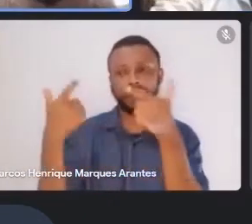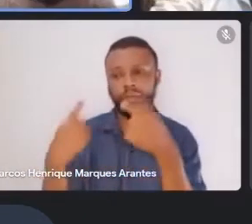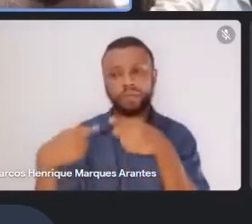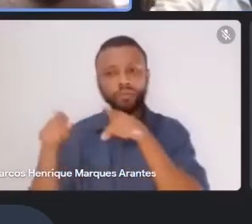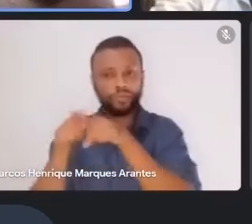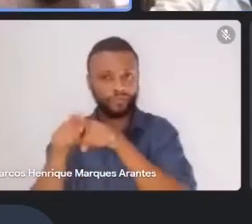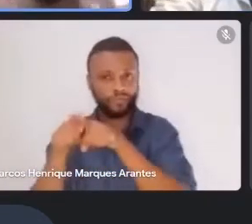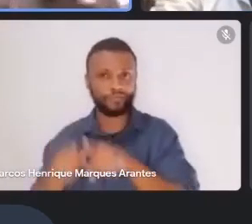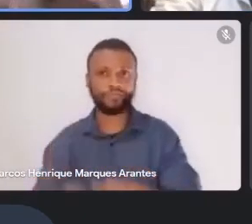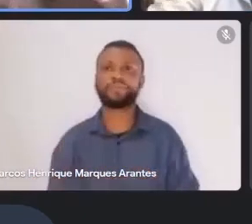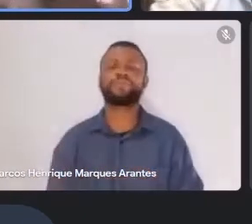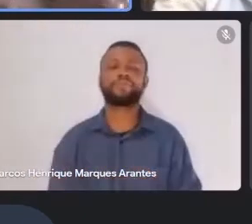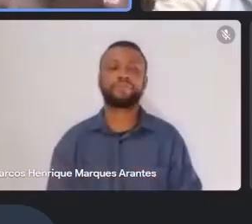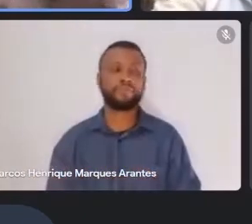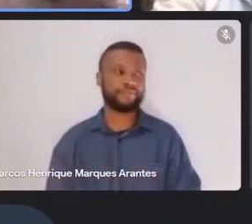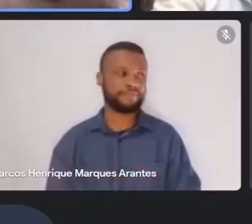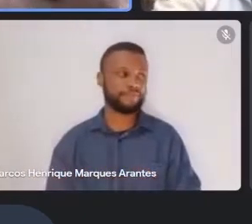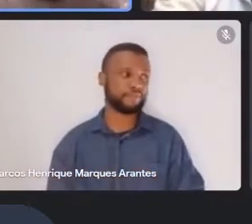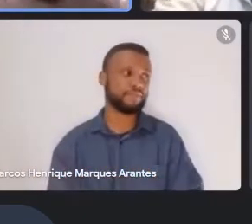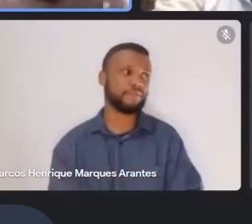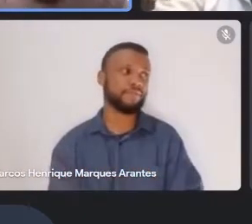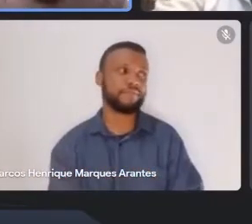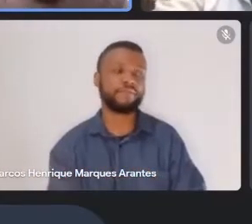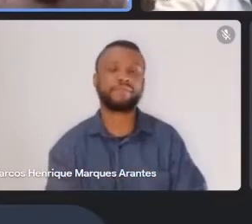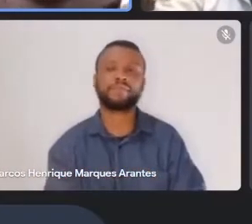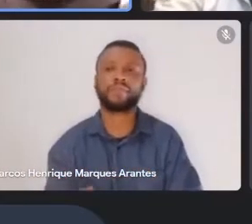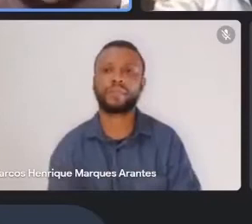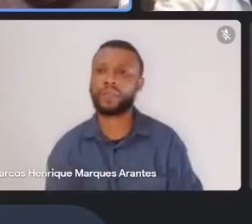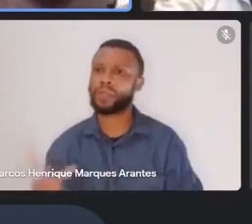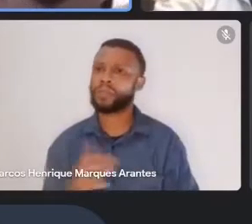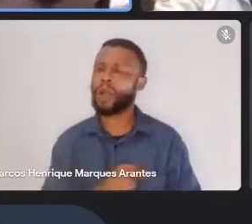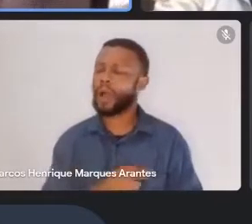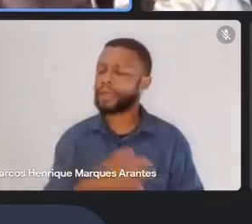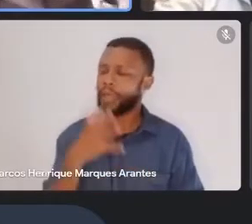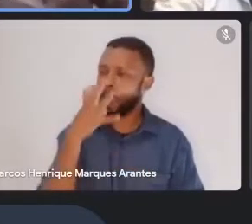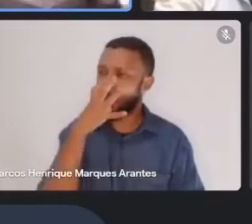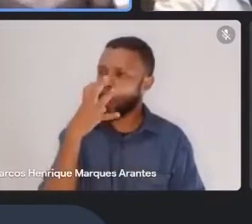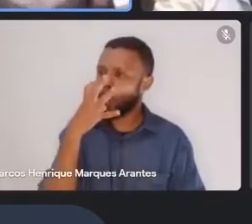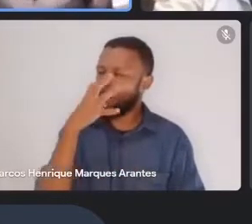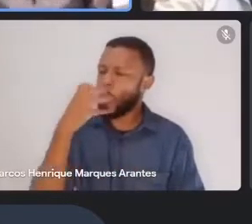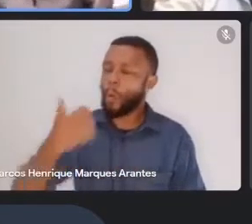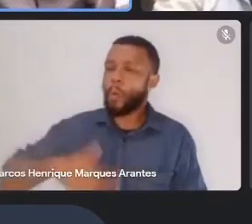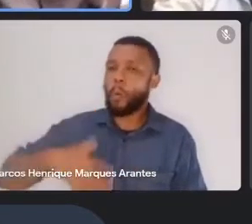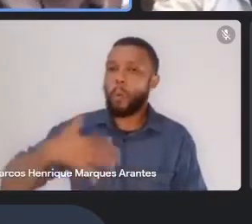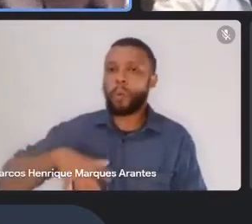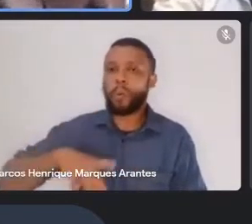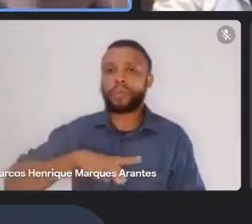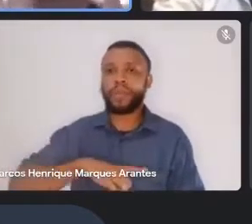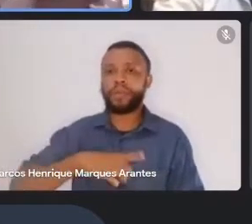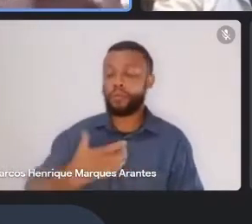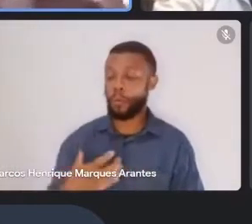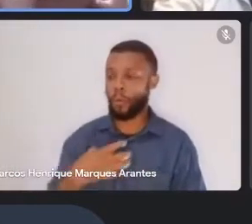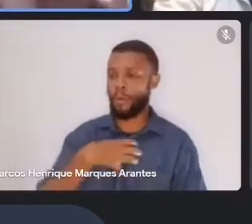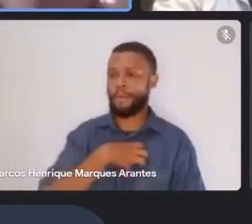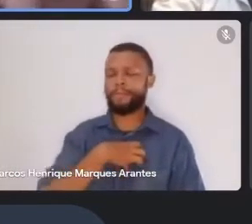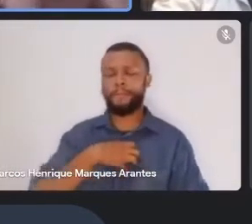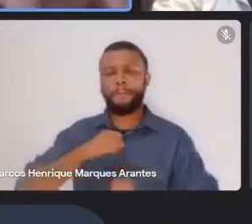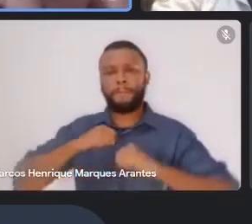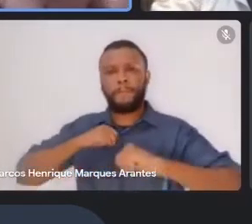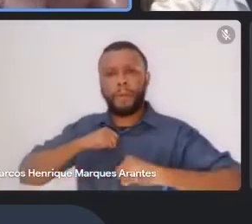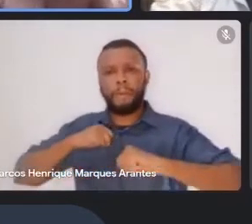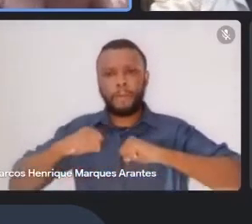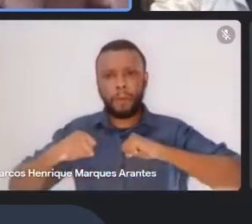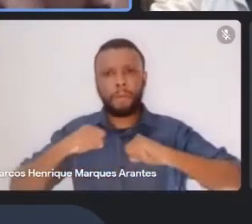Nossa, isso dá um eco, literalmente, né? Isso faz um barulho, né? Até porque, quer dizer, para a gente ensinar